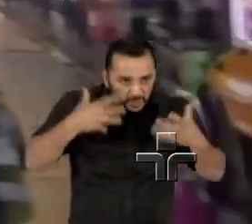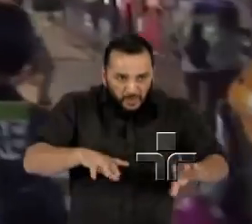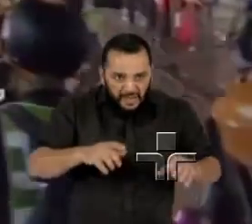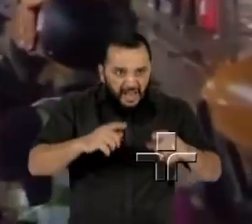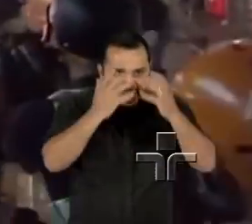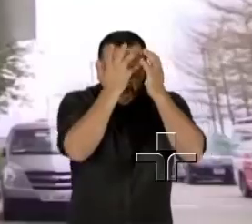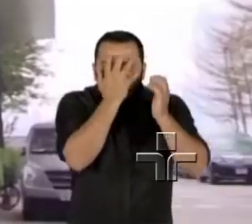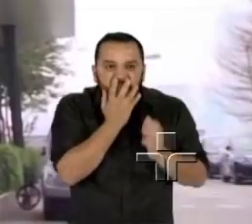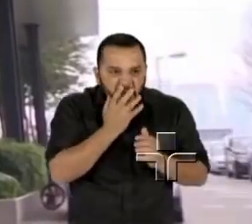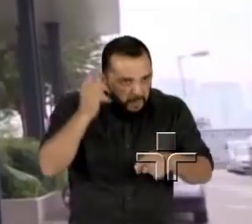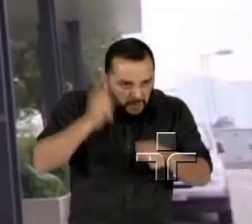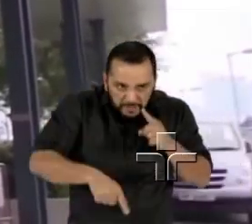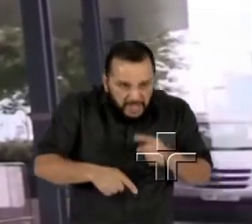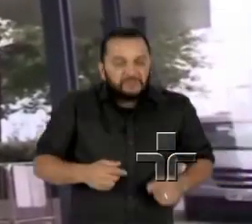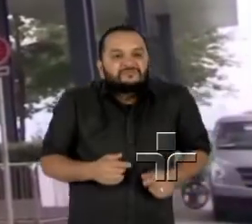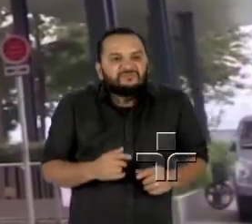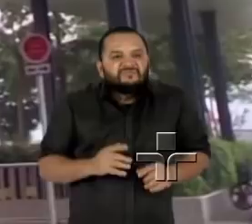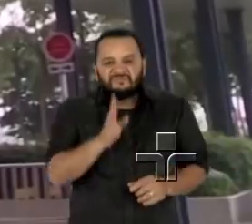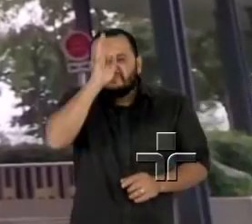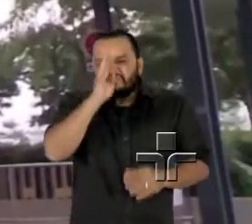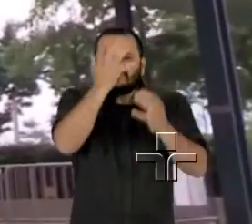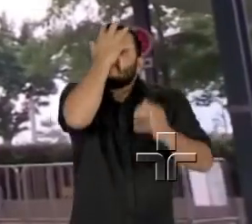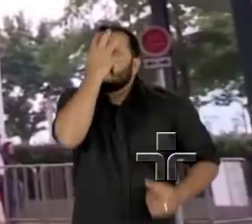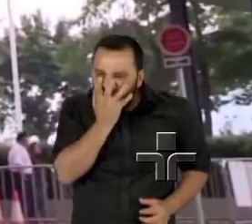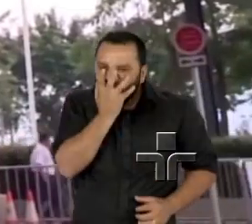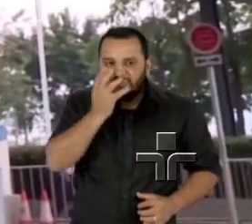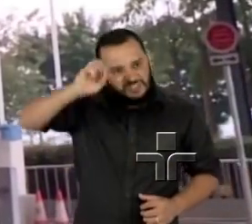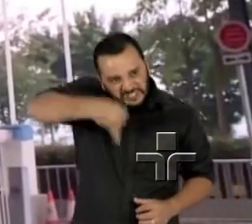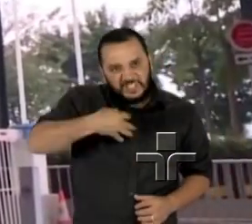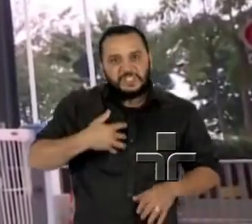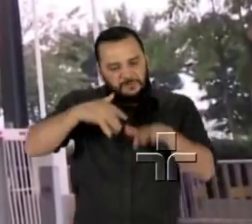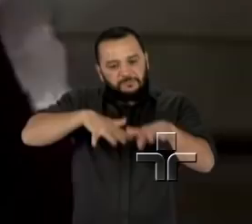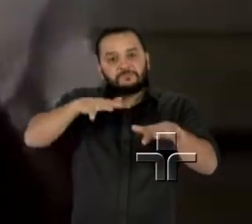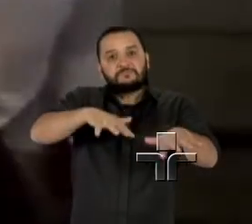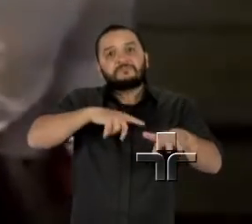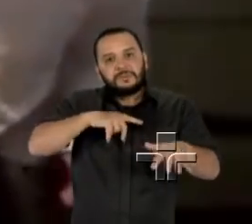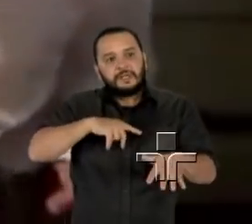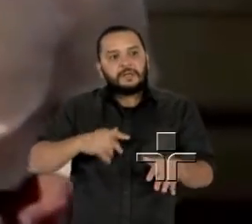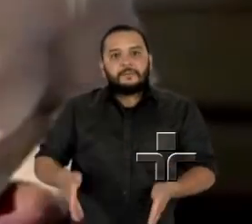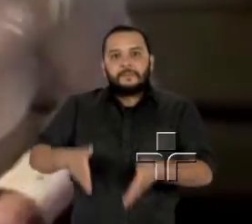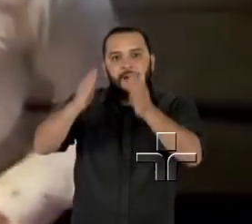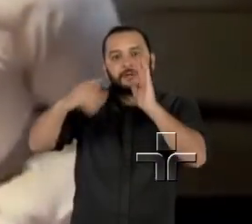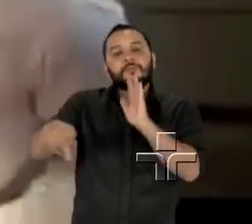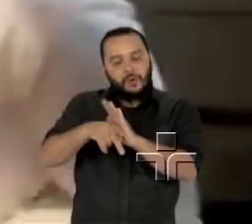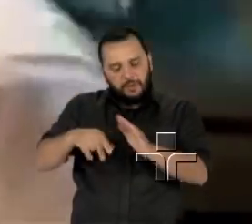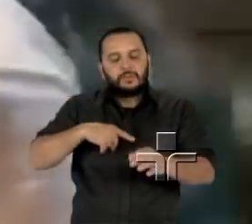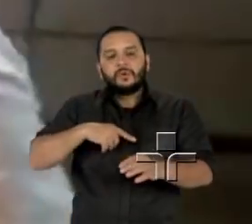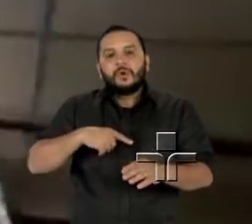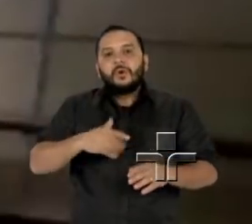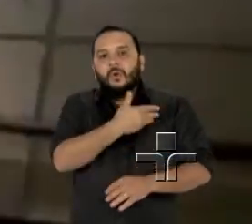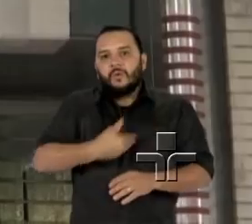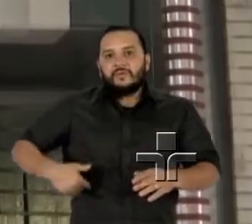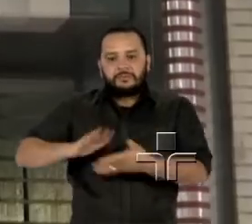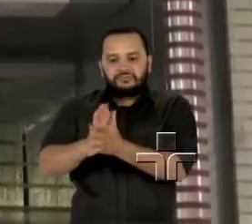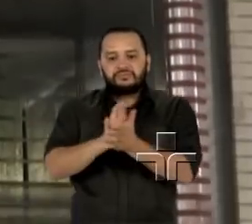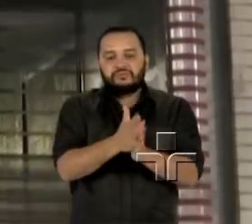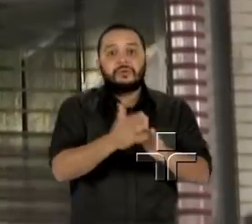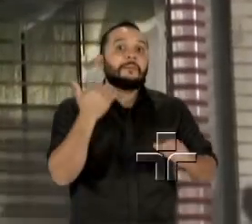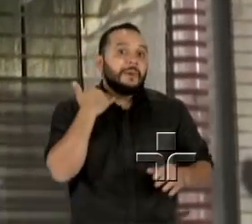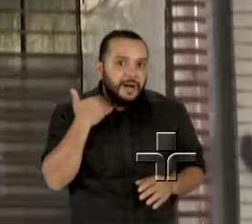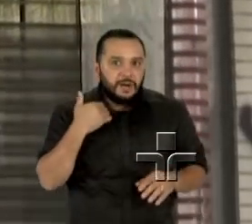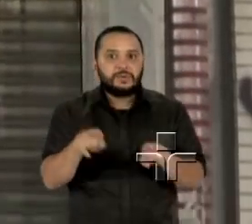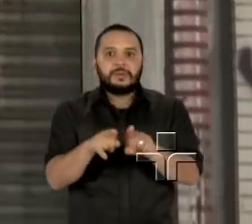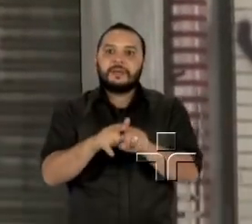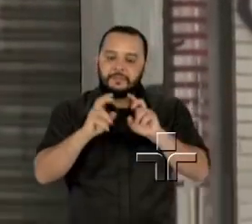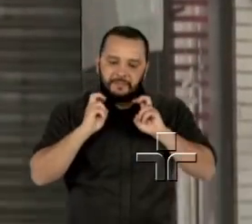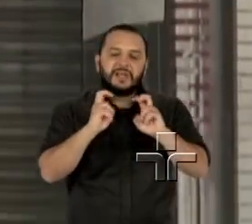protestos e passeatas. Alguns escritórios do governo foram destruídos, assim como agências de bancos chineses e estações